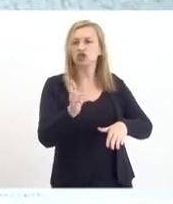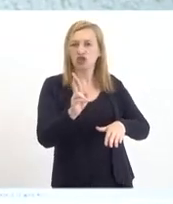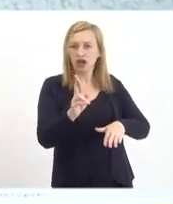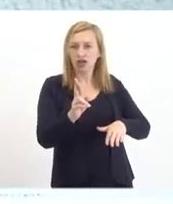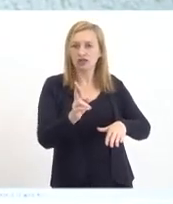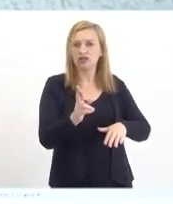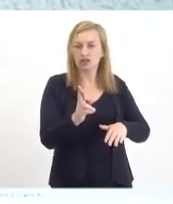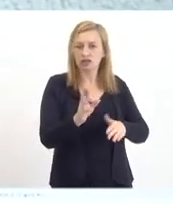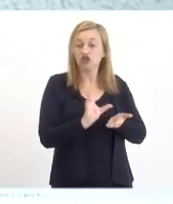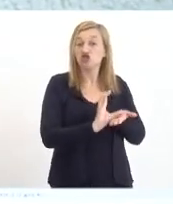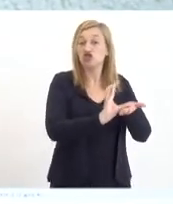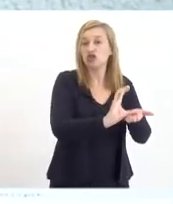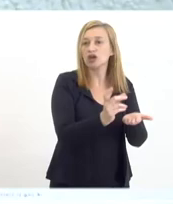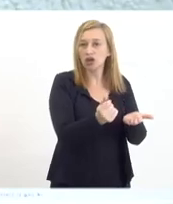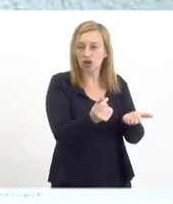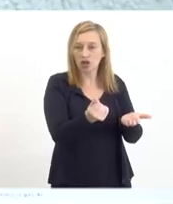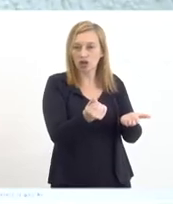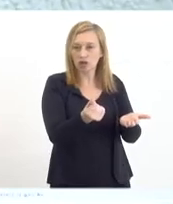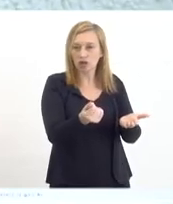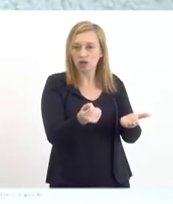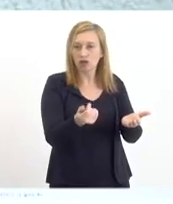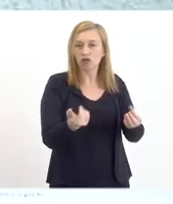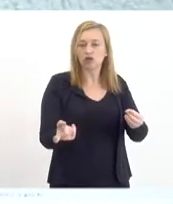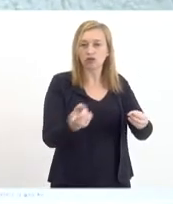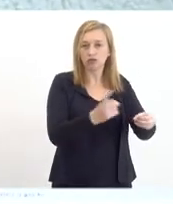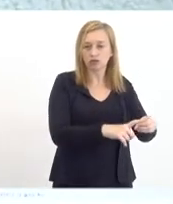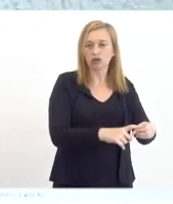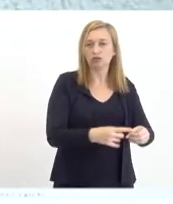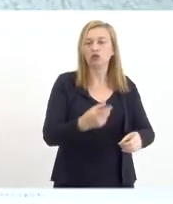recursos recuperáveis nos últimos 10 anos.